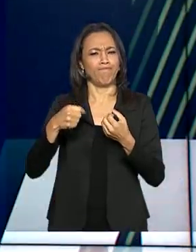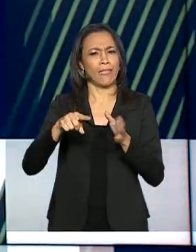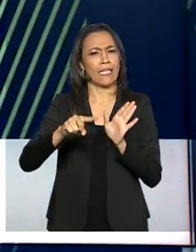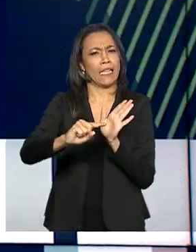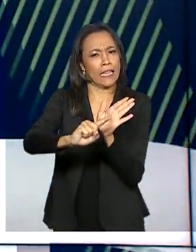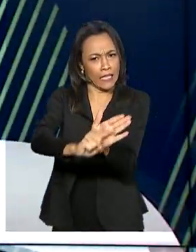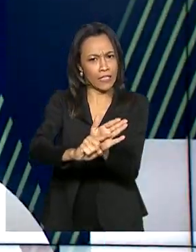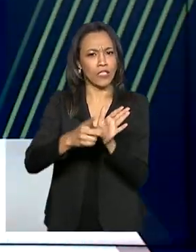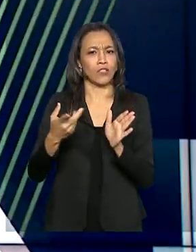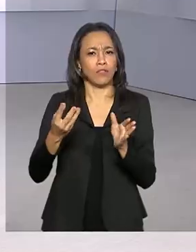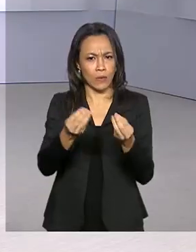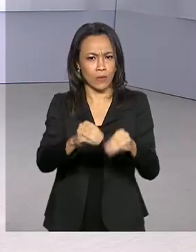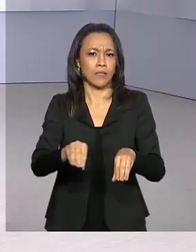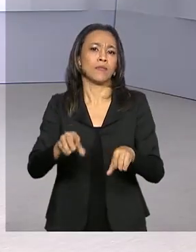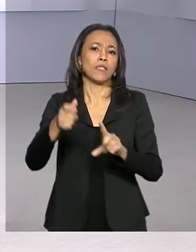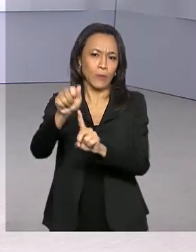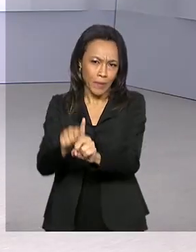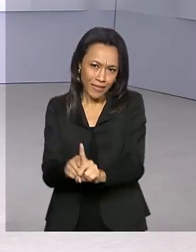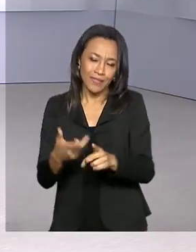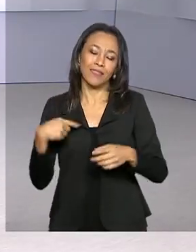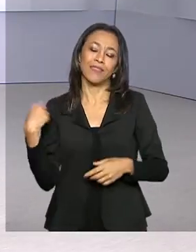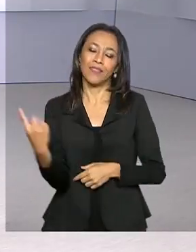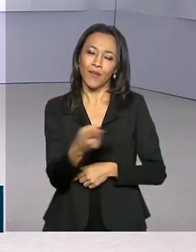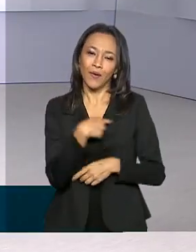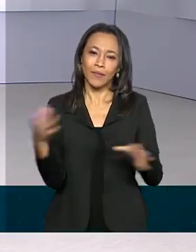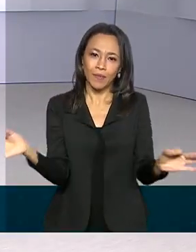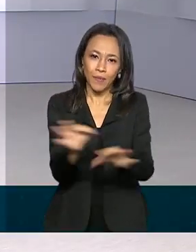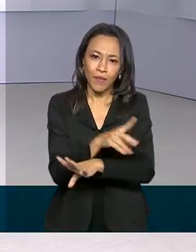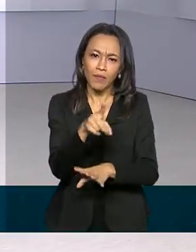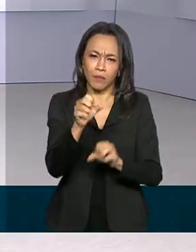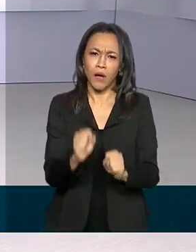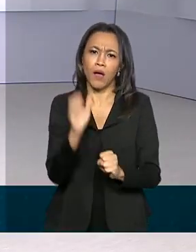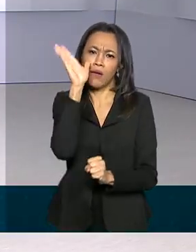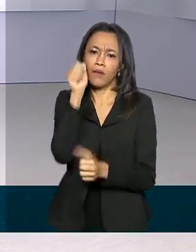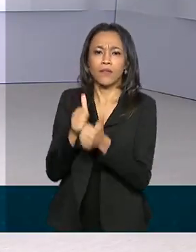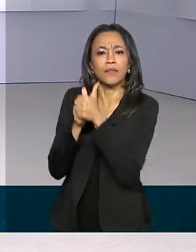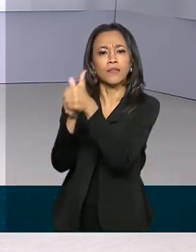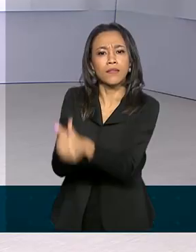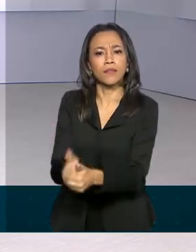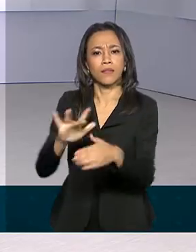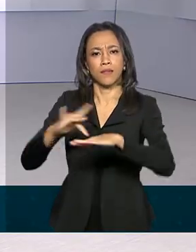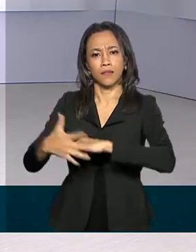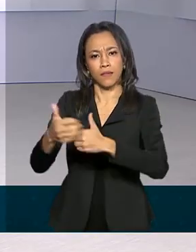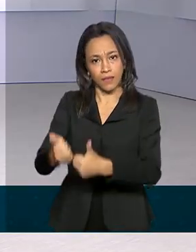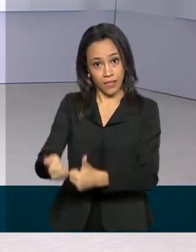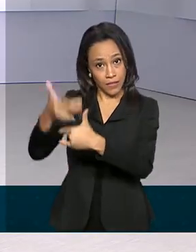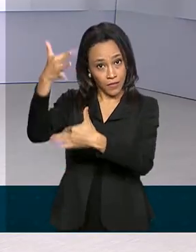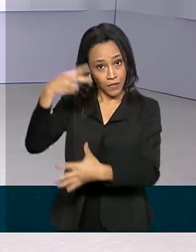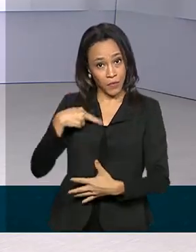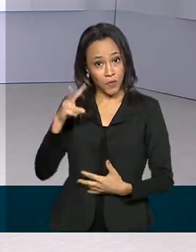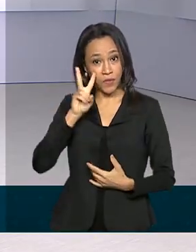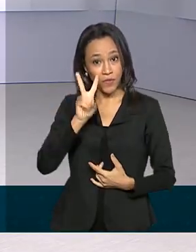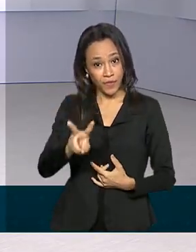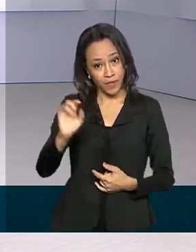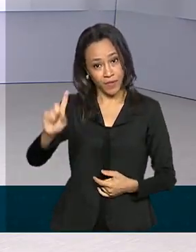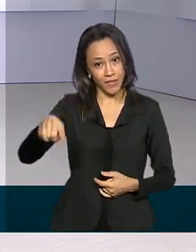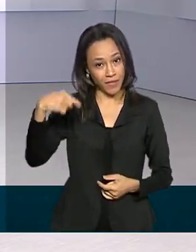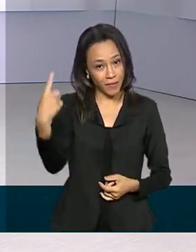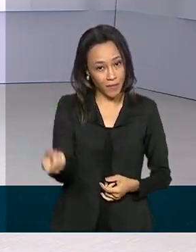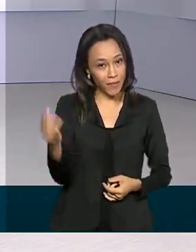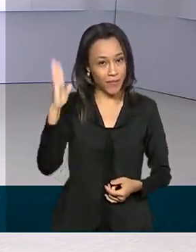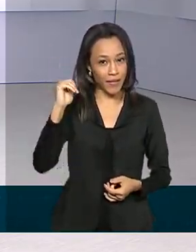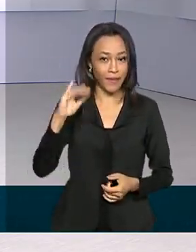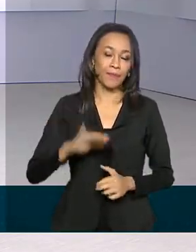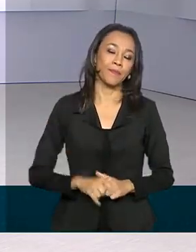intenso do mês. A gente fica por aqui. Você pode nos acompanhar também pelas redes sociais. Nos vemos na próxima edição.